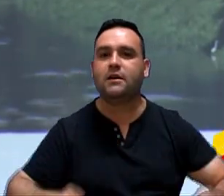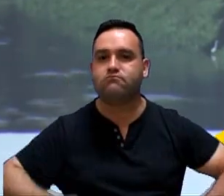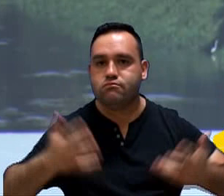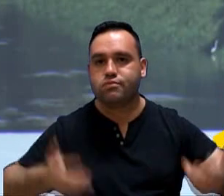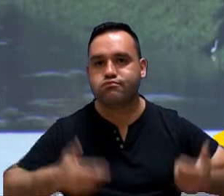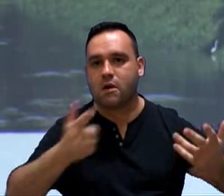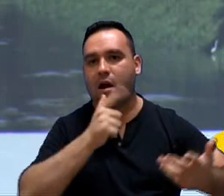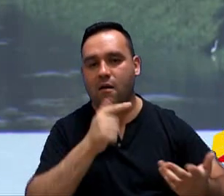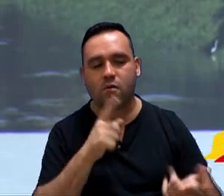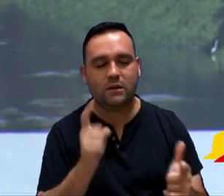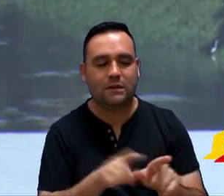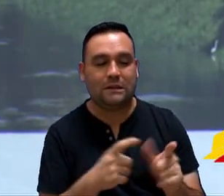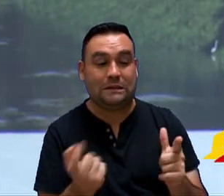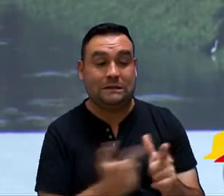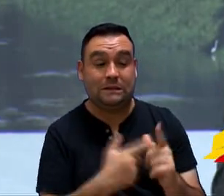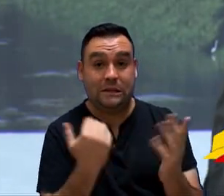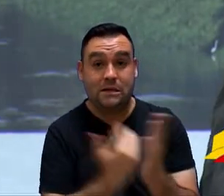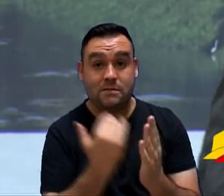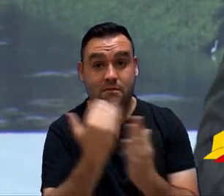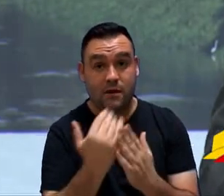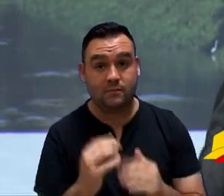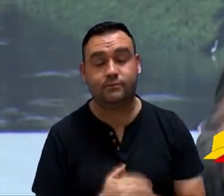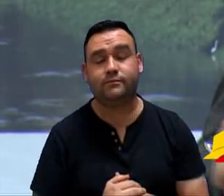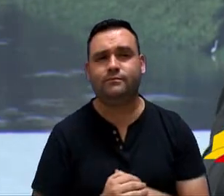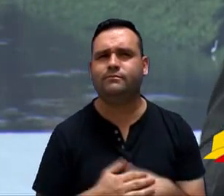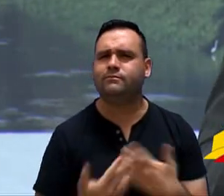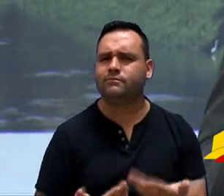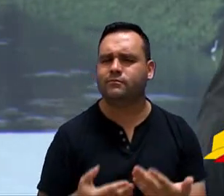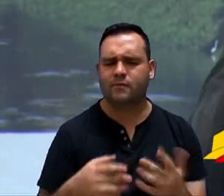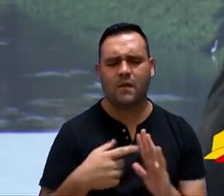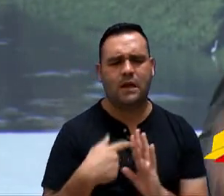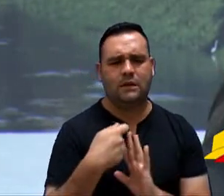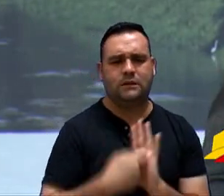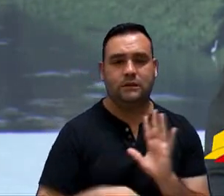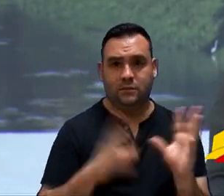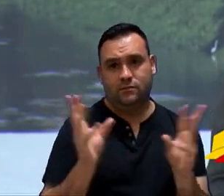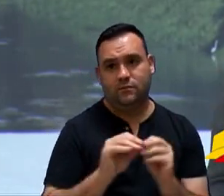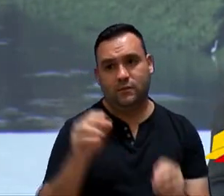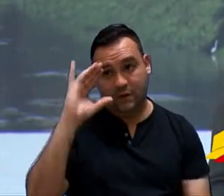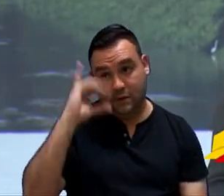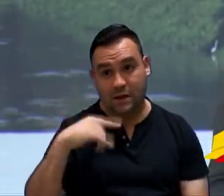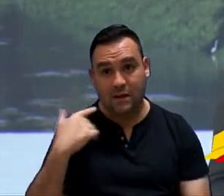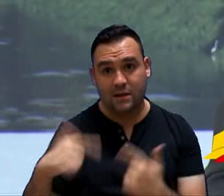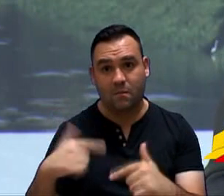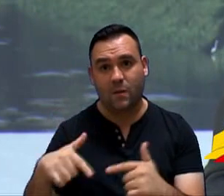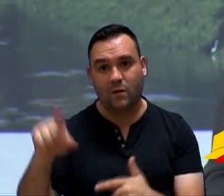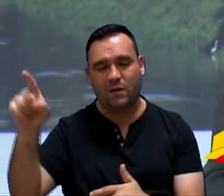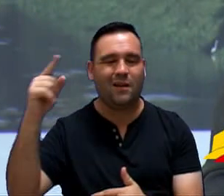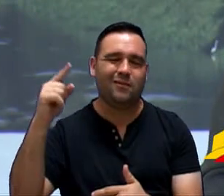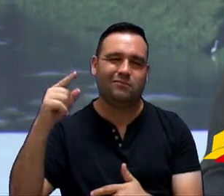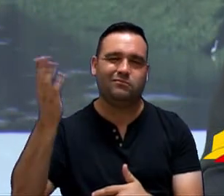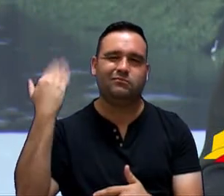elevado e alta inadimplência real ou potencial. Em Emenda, viradora Iara, que trabalhou na Câmara dos Deputados,